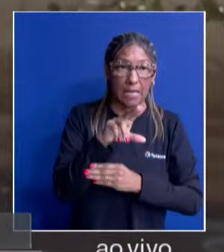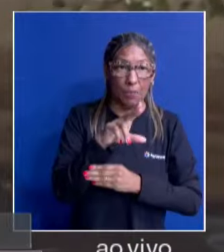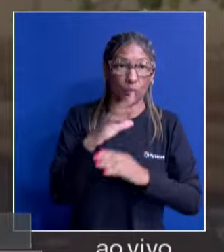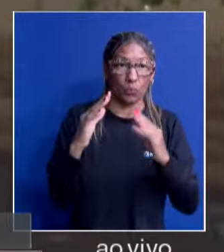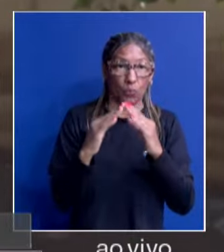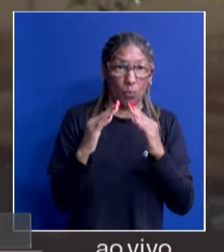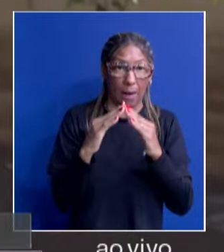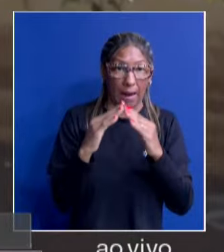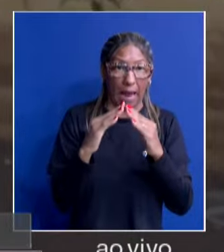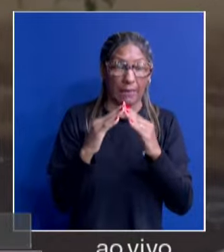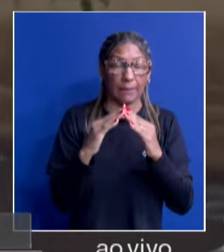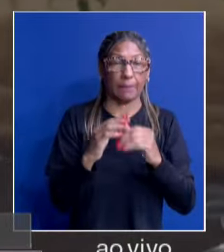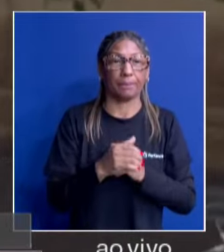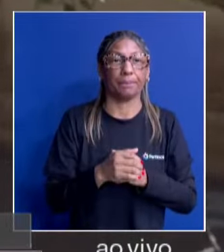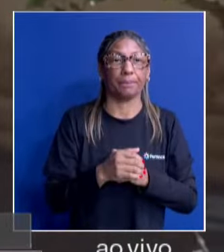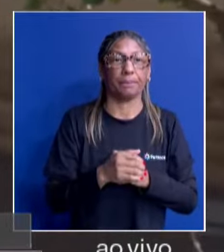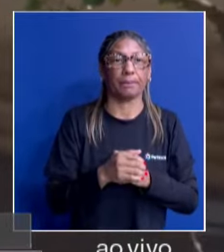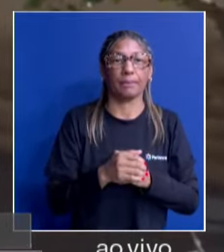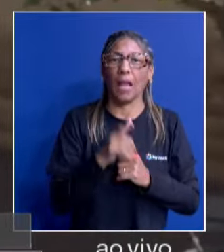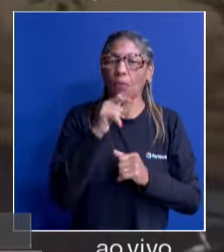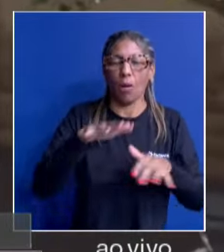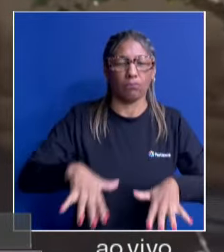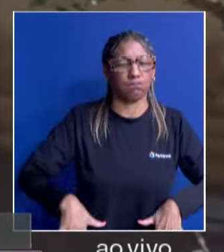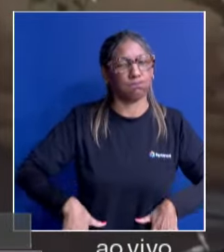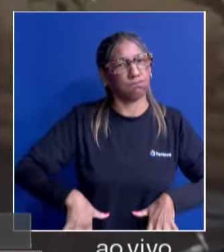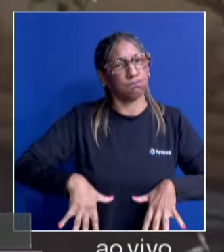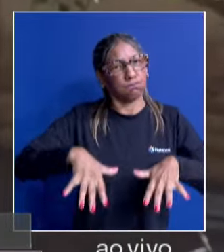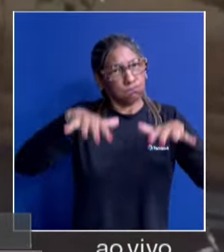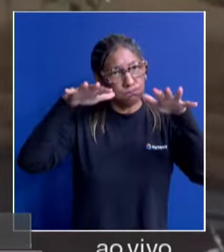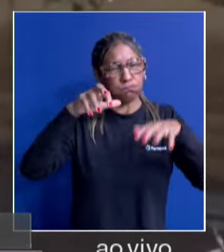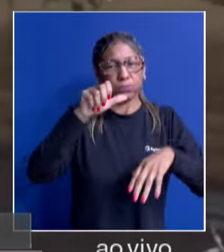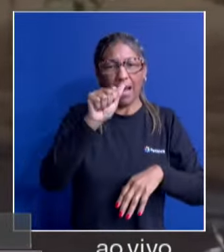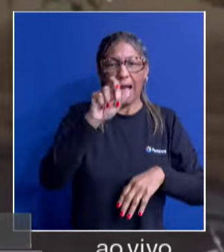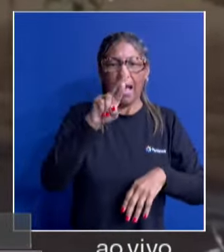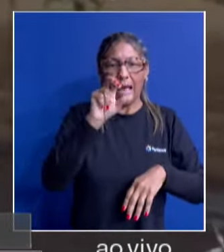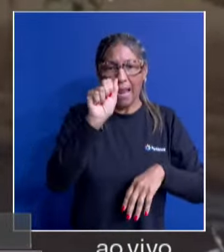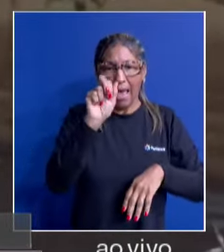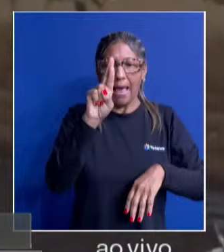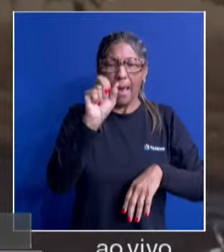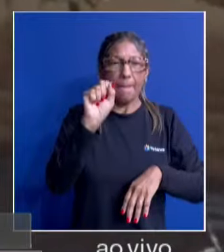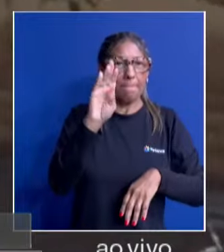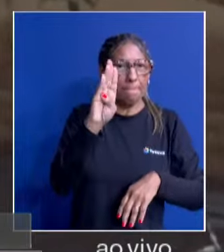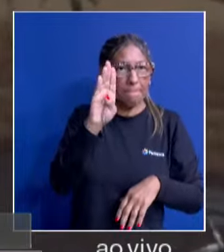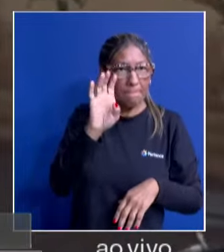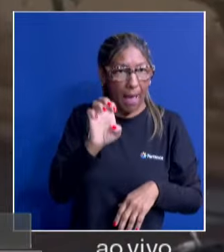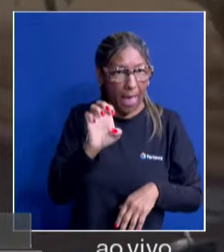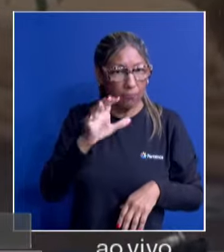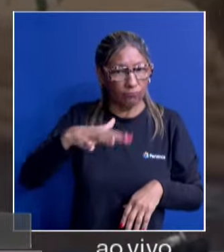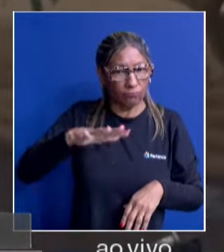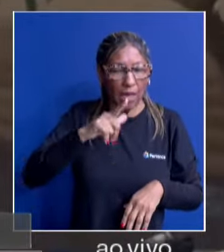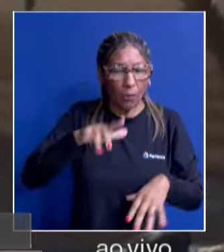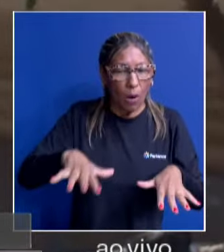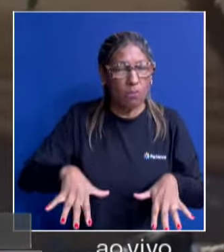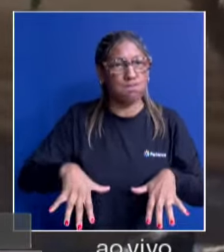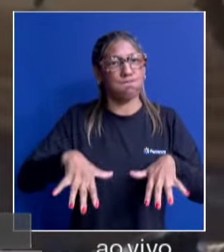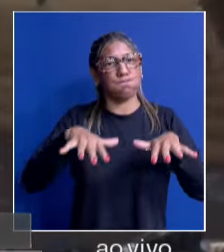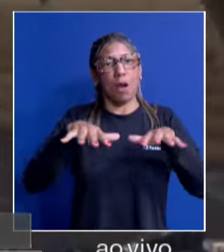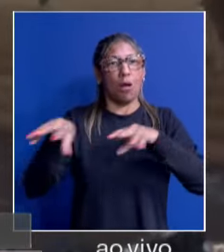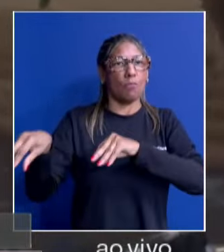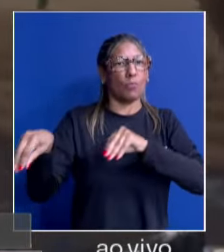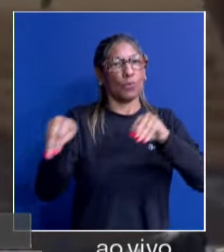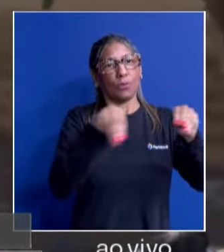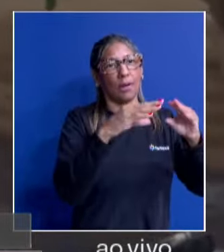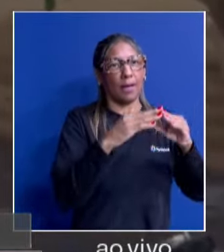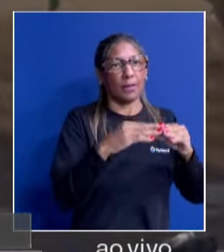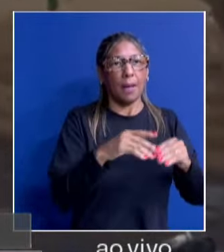casa ali perto da arena do Grêmio, né, que foi uma das mais afetadas. Ele tentou ficar, mas o nível da água, quando eu subi, então ele teve que sair. Não